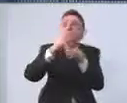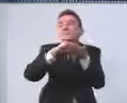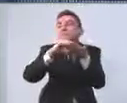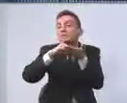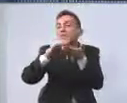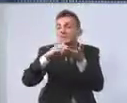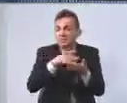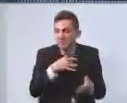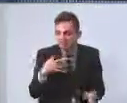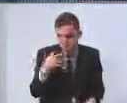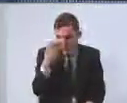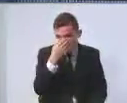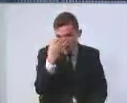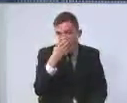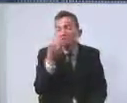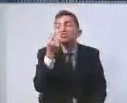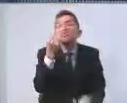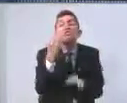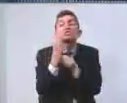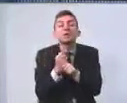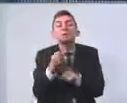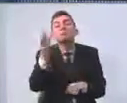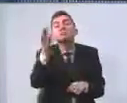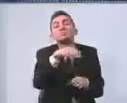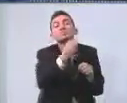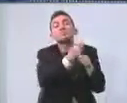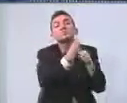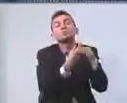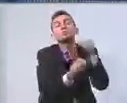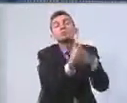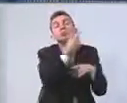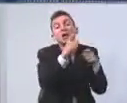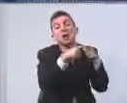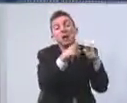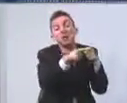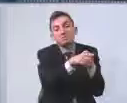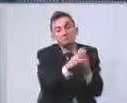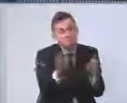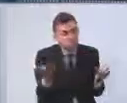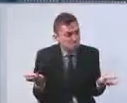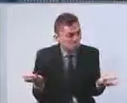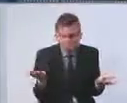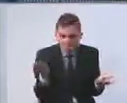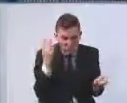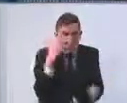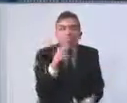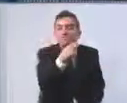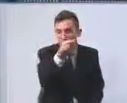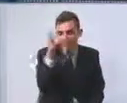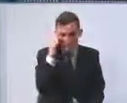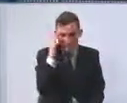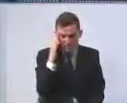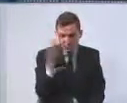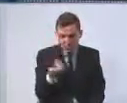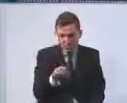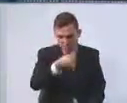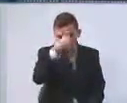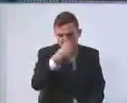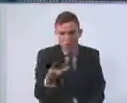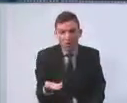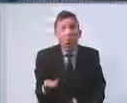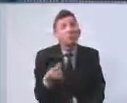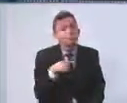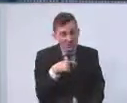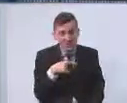recurso alocado para a construção desse centro. Aí, naturalmente, o senhor tem mais condição do que eu. Mas existe esse caminho,